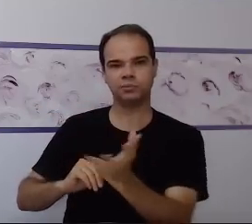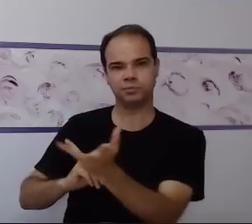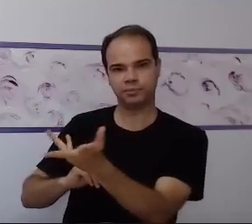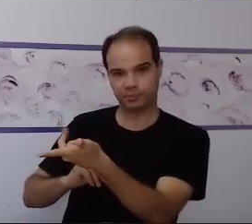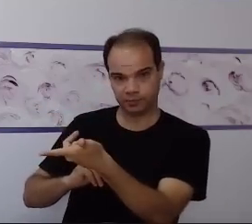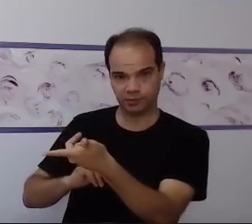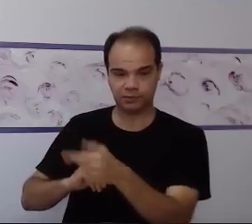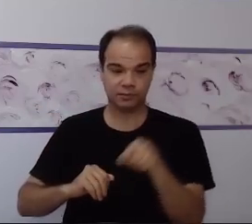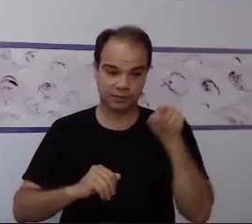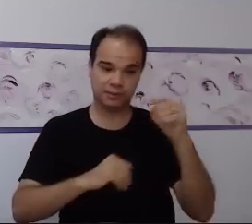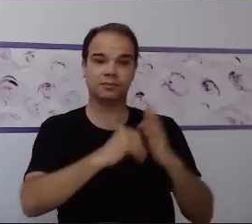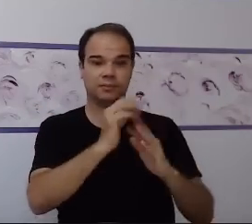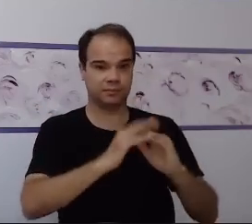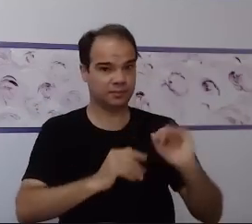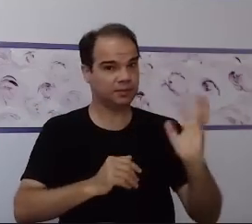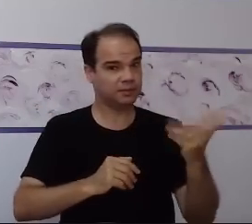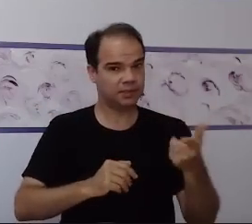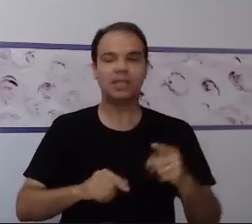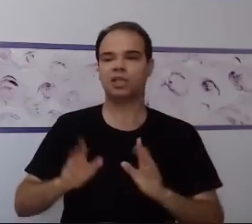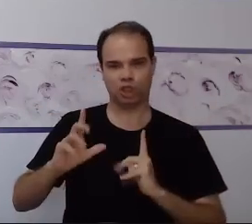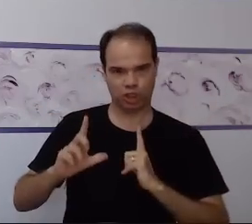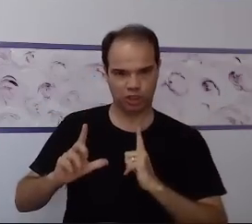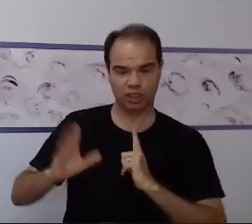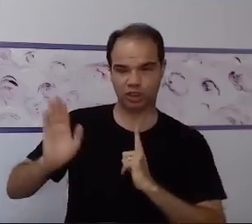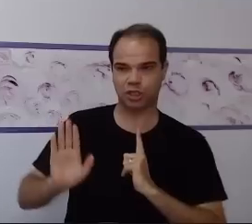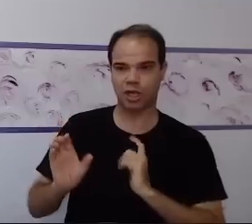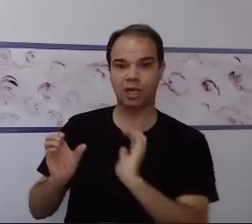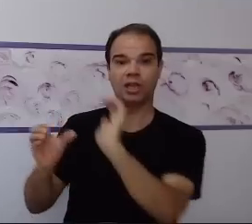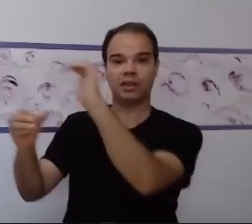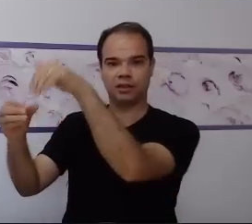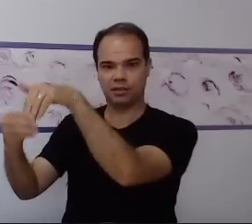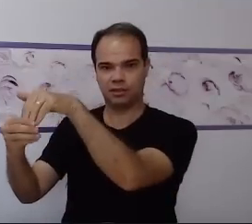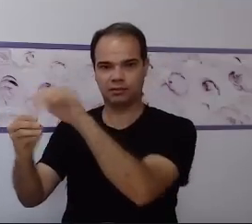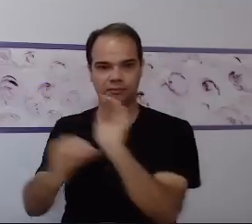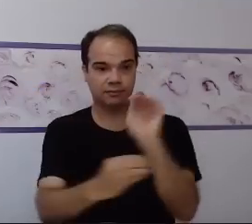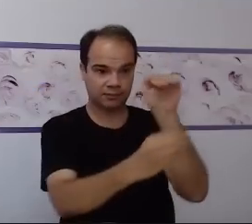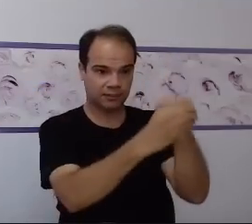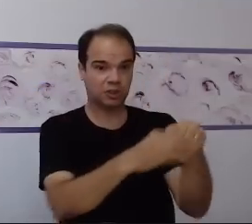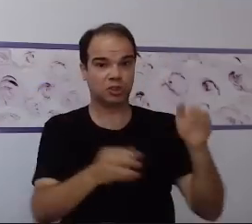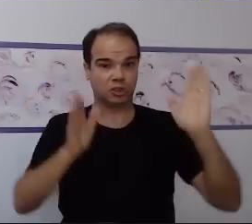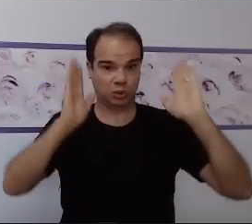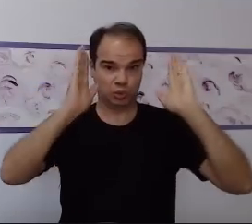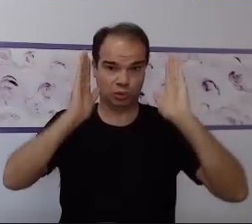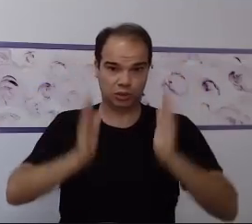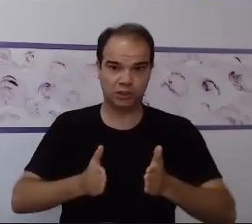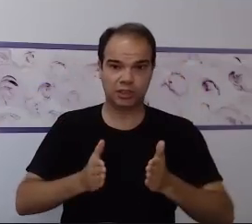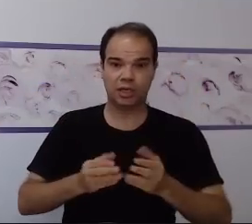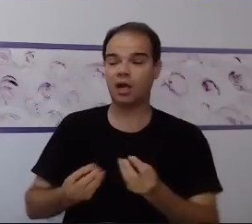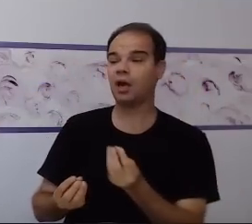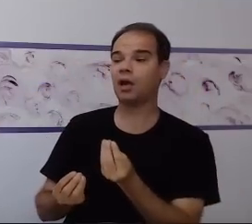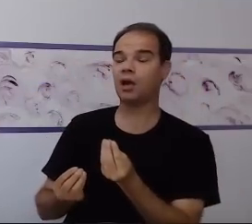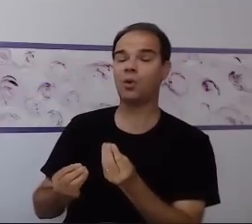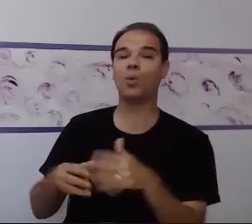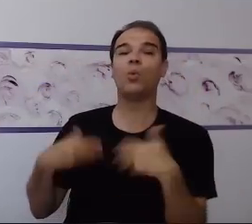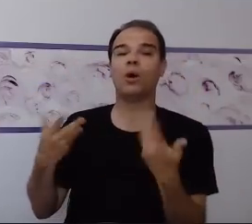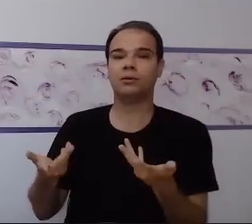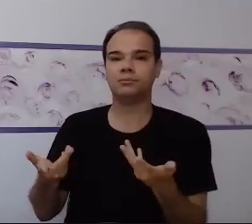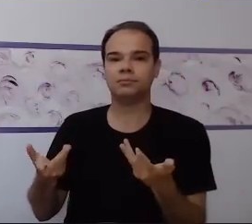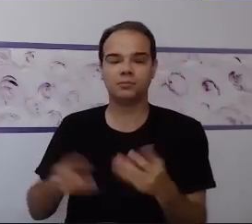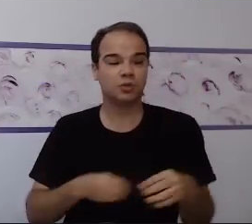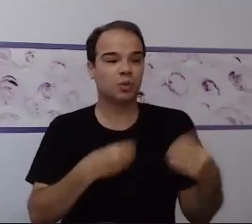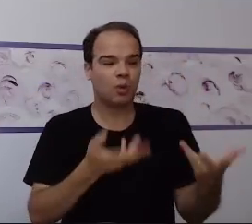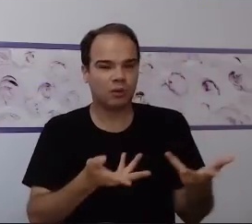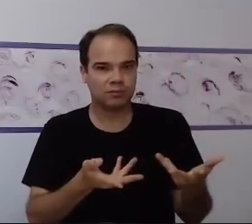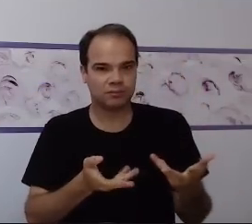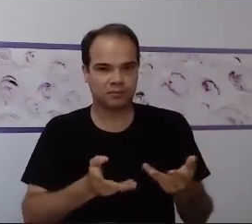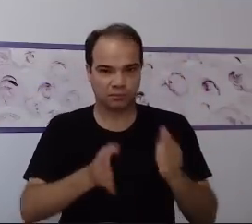explorada, melhorada, e favorecer a aprendizagem de outras situações. Então, quando você conhece esse indivíduo,